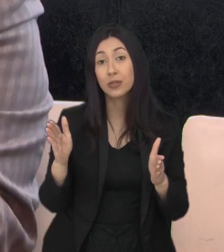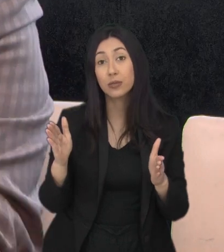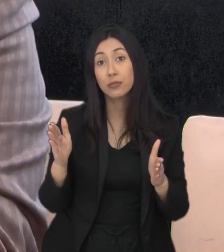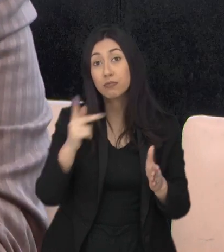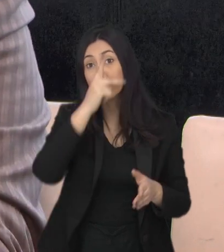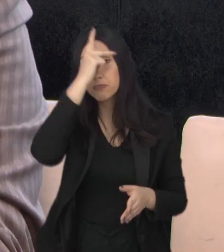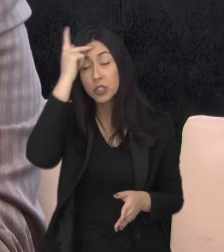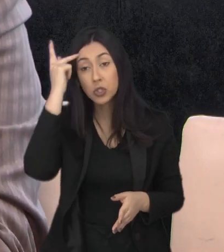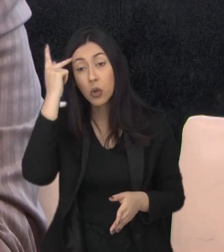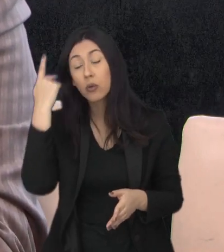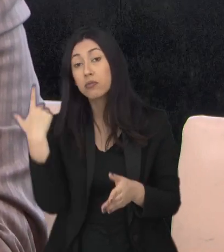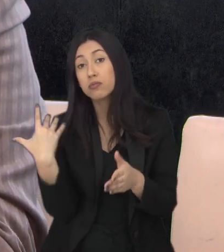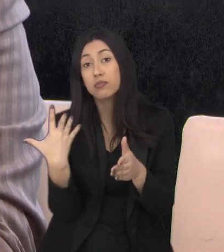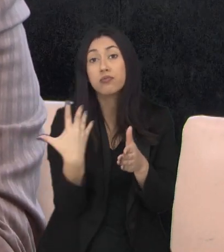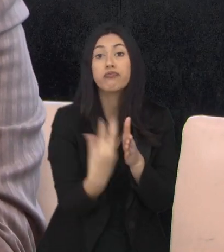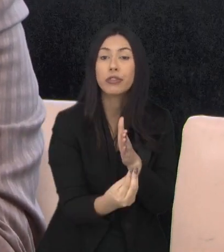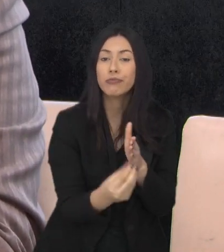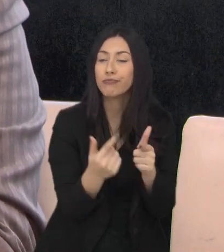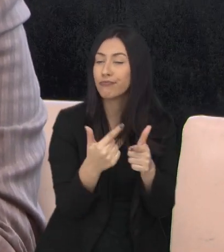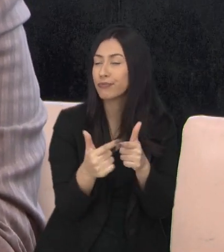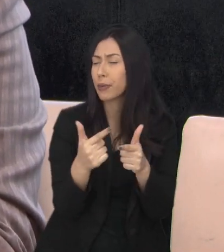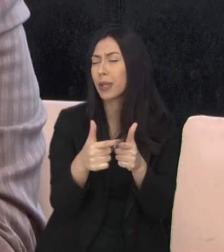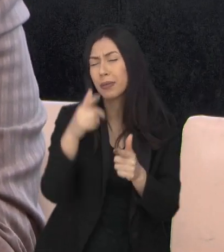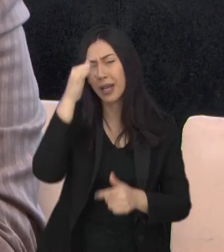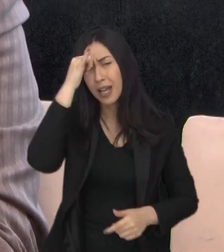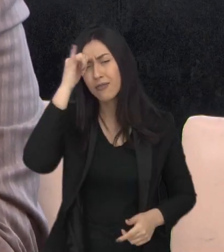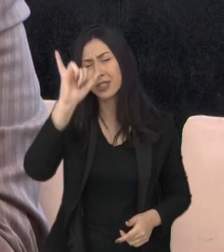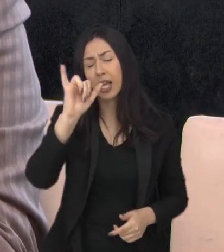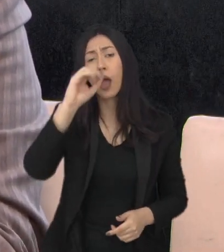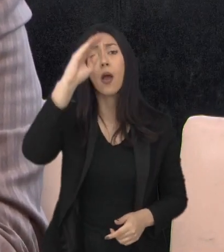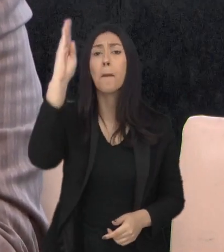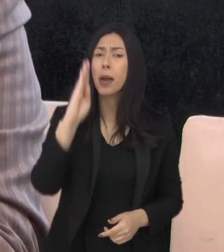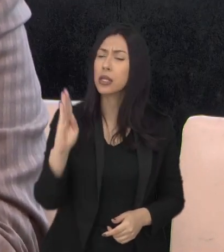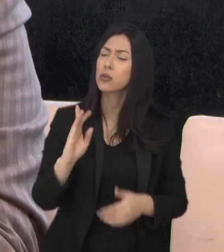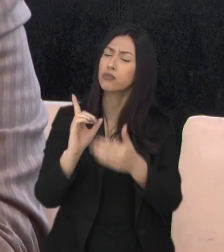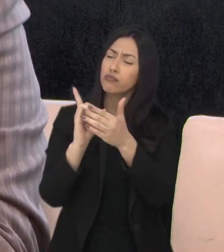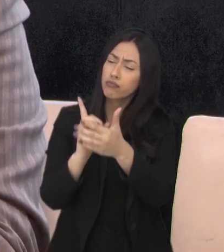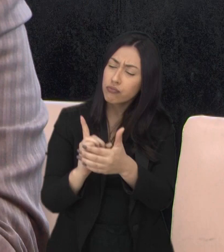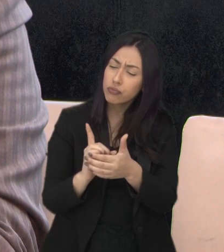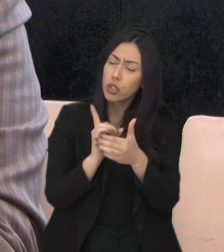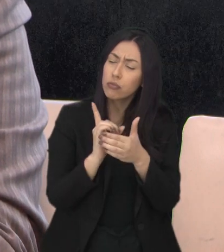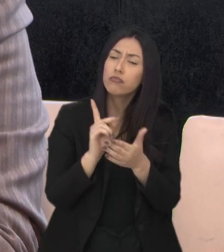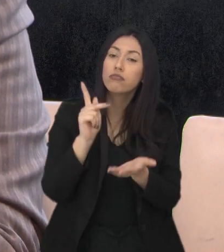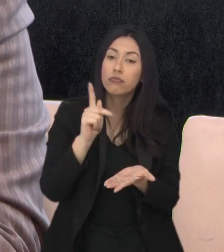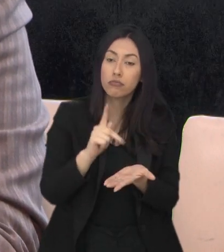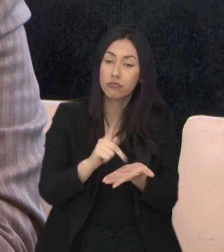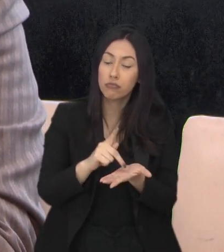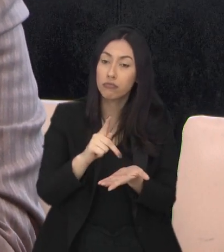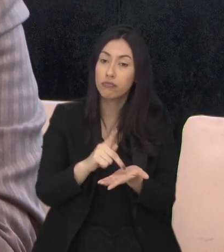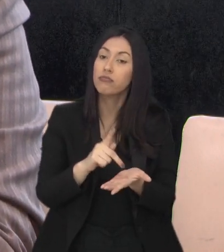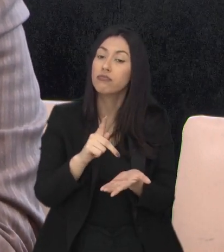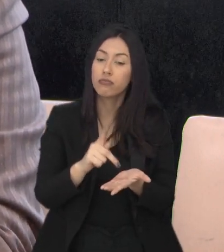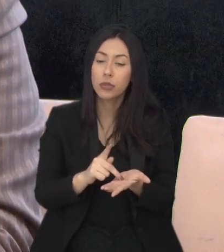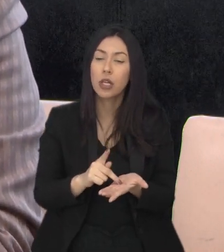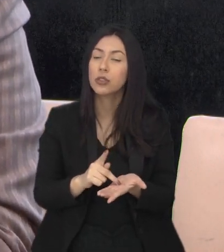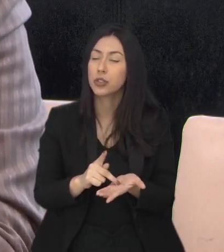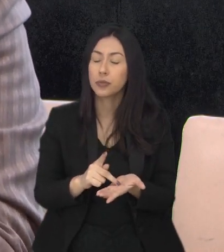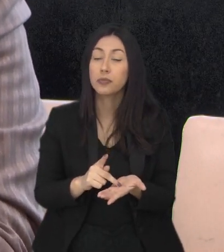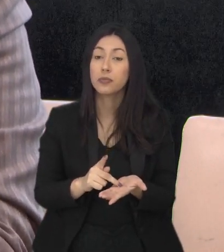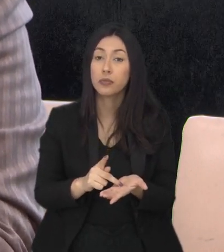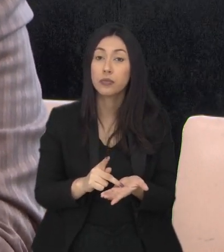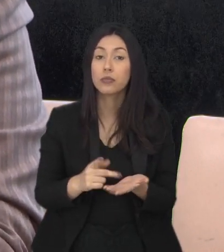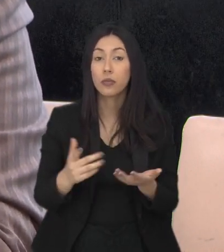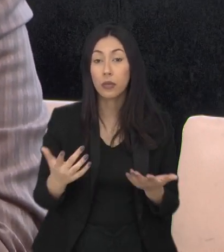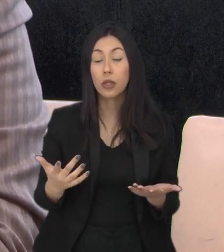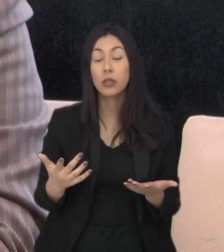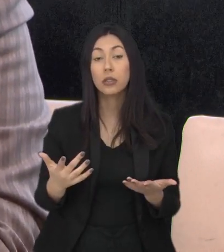abertos a todos para que essas pessoas não enfrentem essas dificuldades para que o Brasil acolha realmente seja um país acolhedor em todos